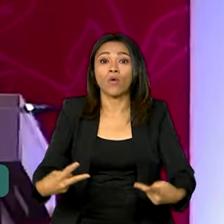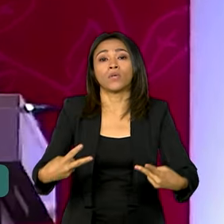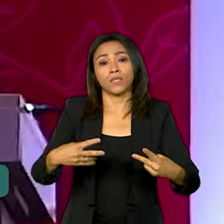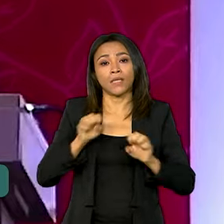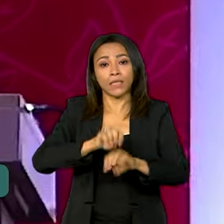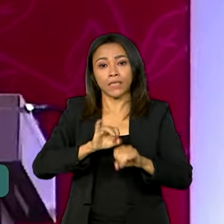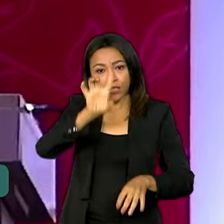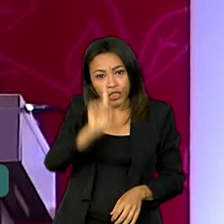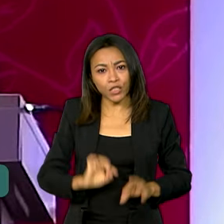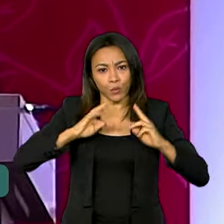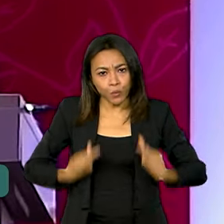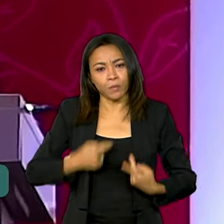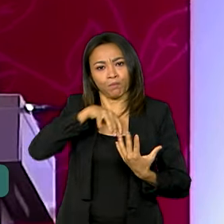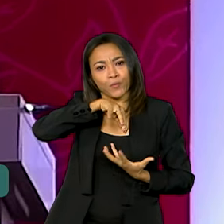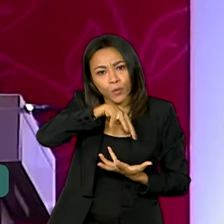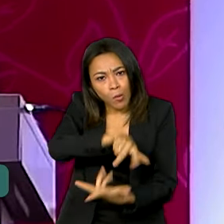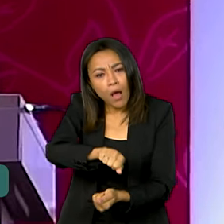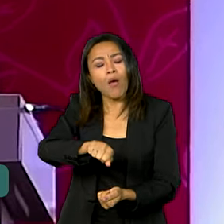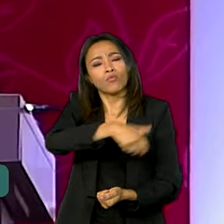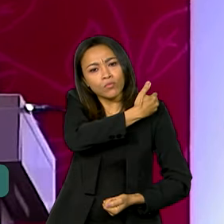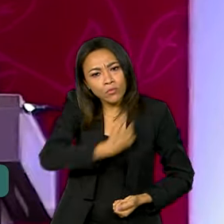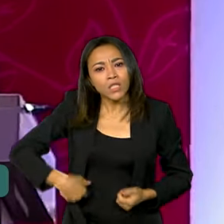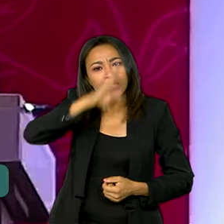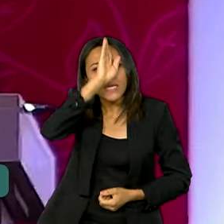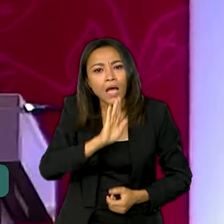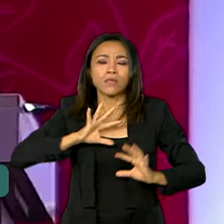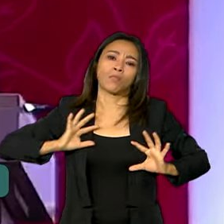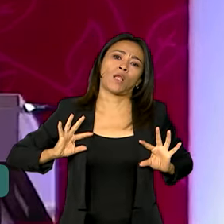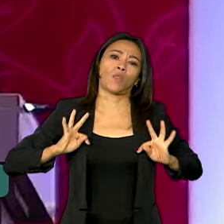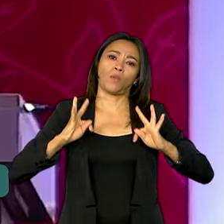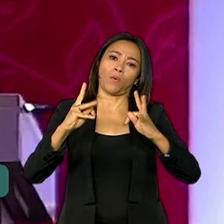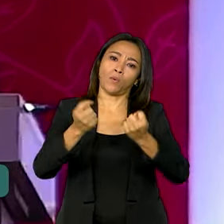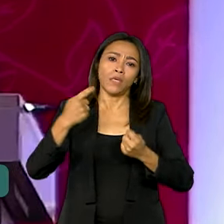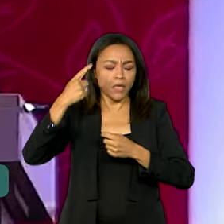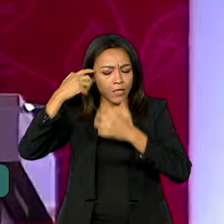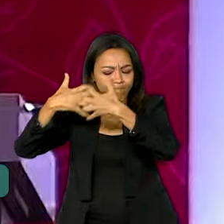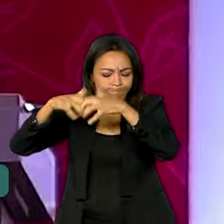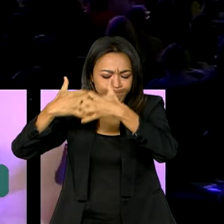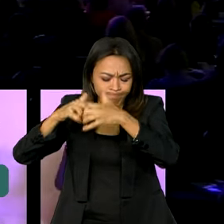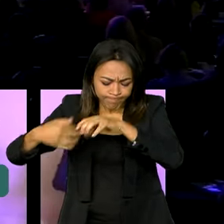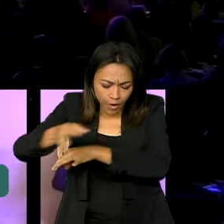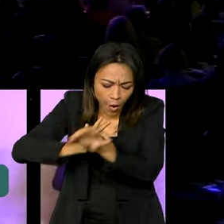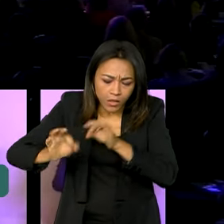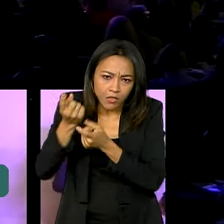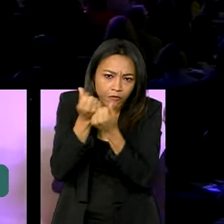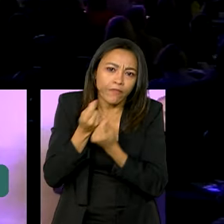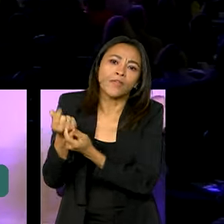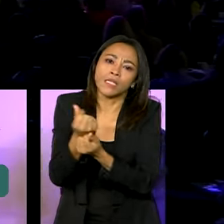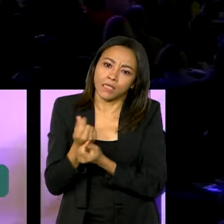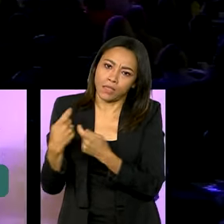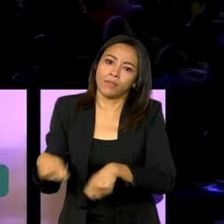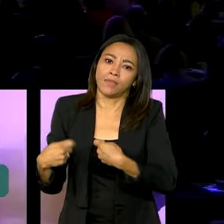direito humano global, público e para todos, e repensar a arquitetura financeira e econômica global. O ministro da